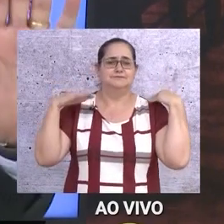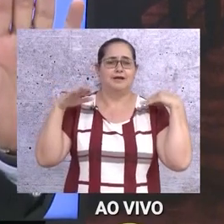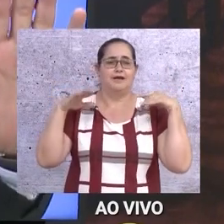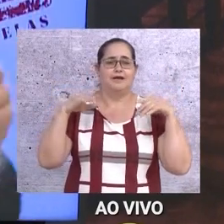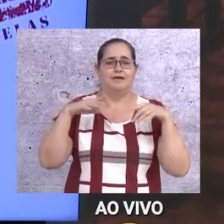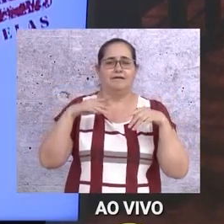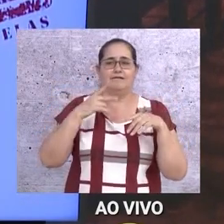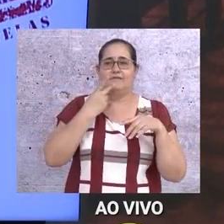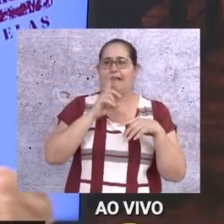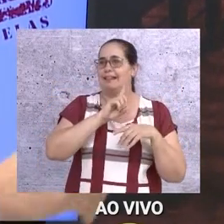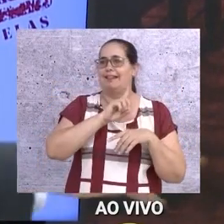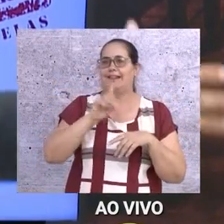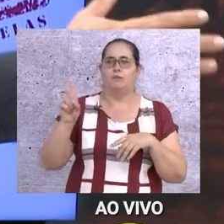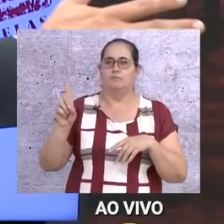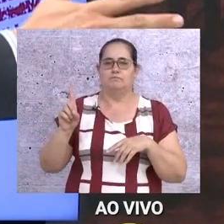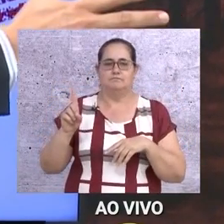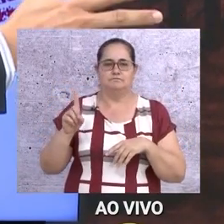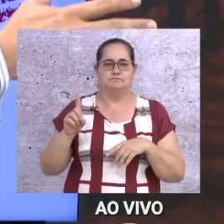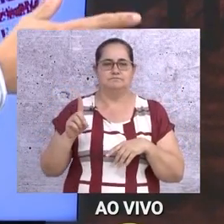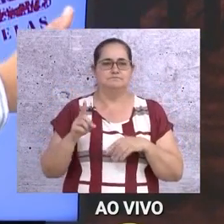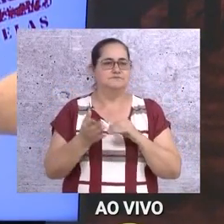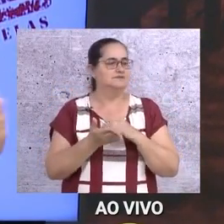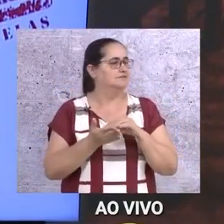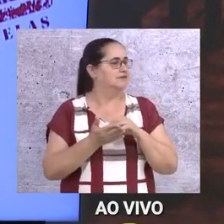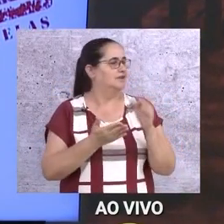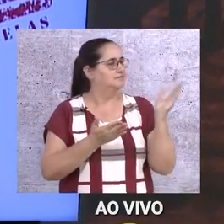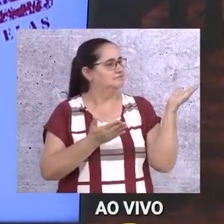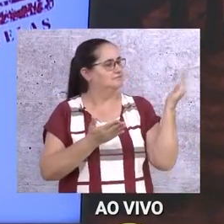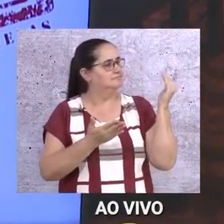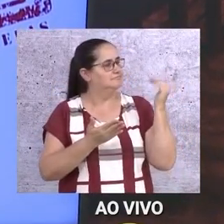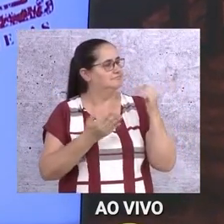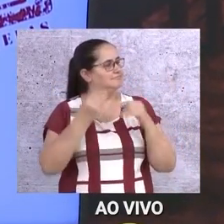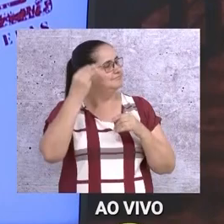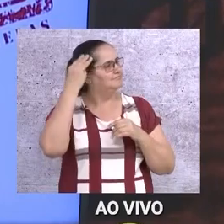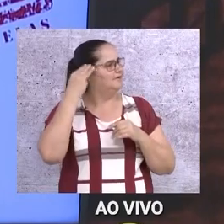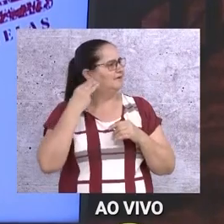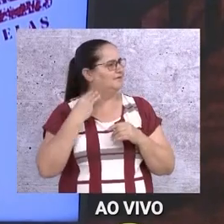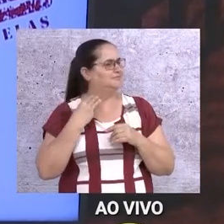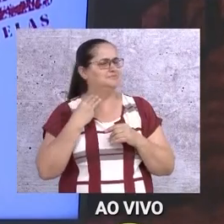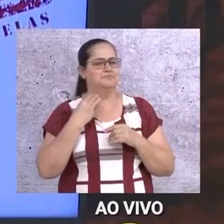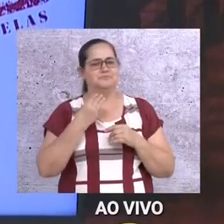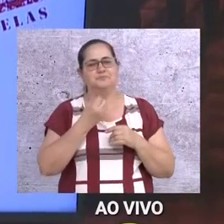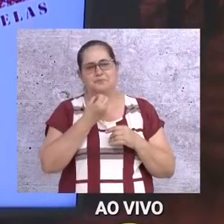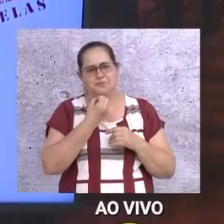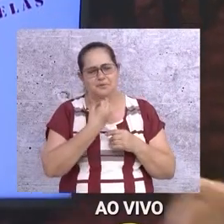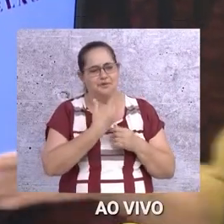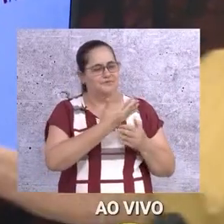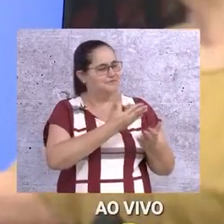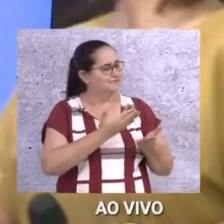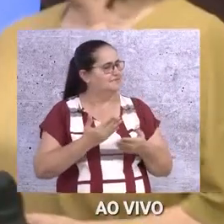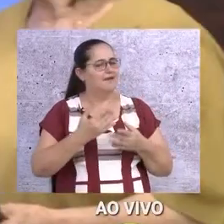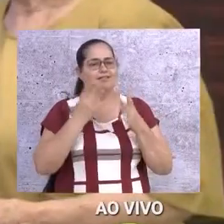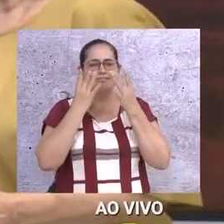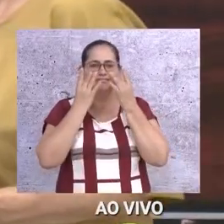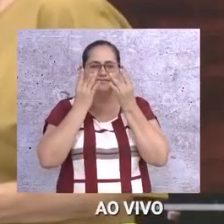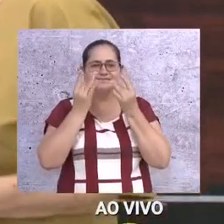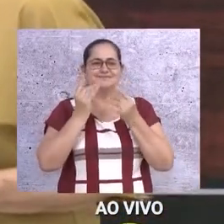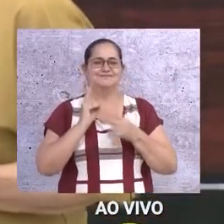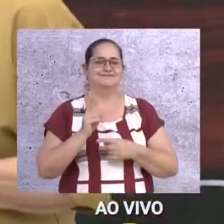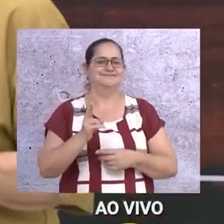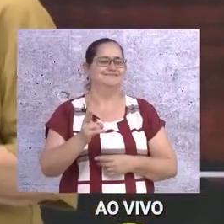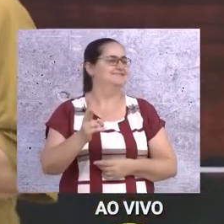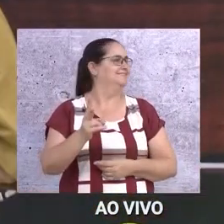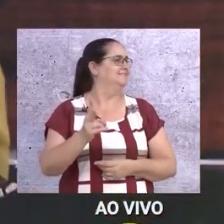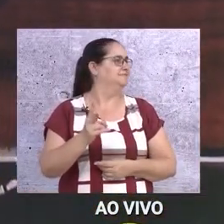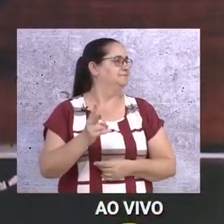um não, bem grande. Secretária Maury Incuri, vem cá. Essa mulher muito, muito atenciosa com a gente sempre,